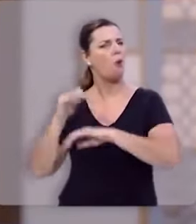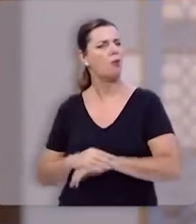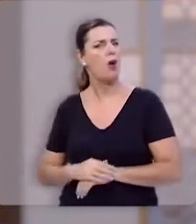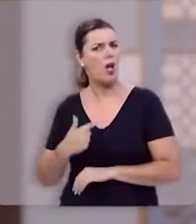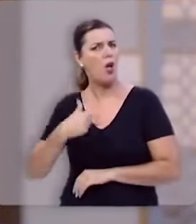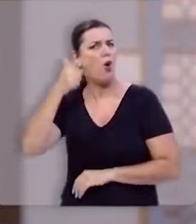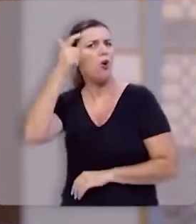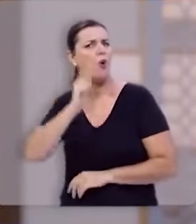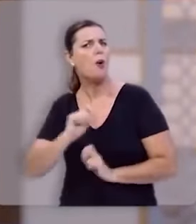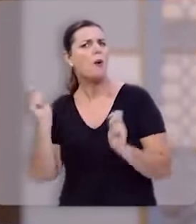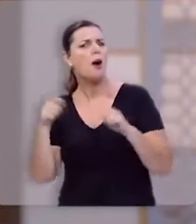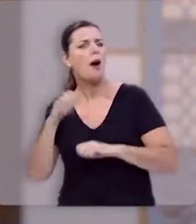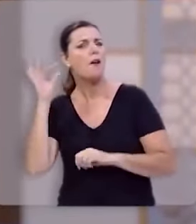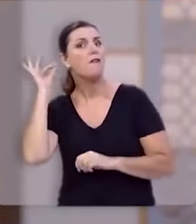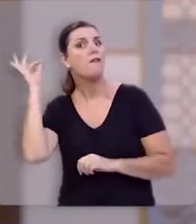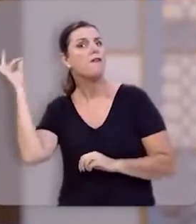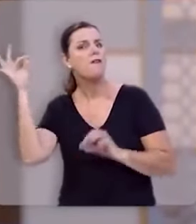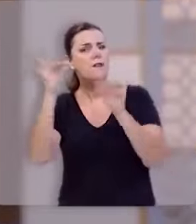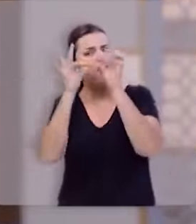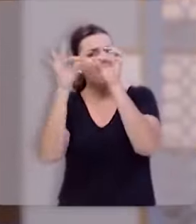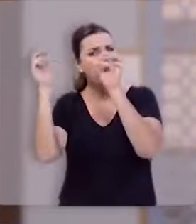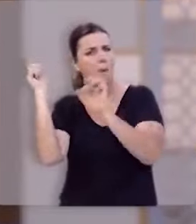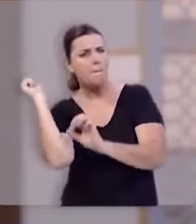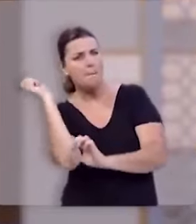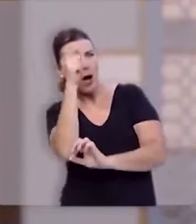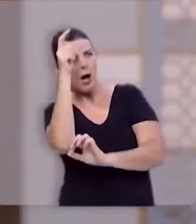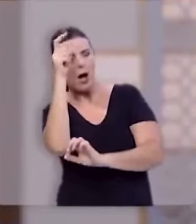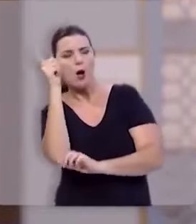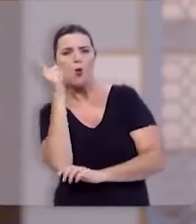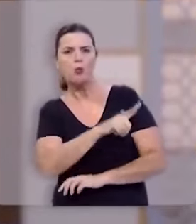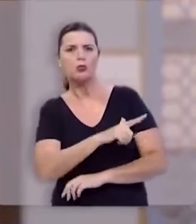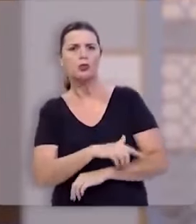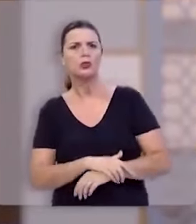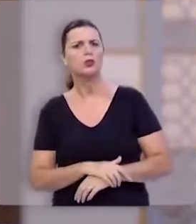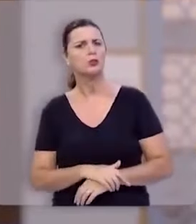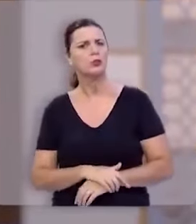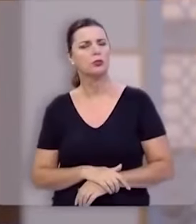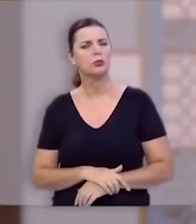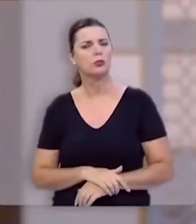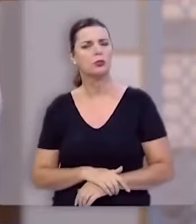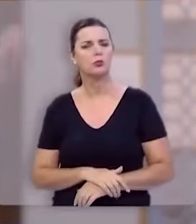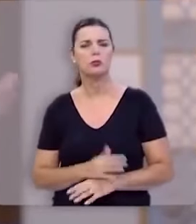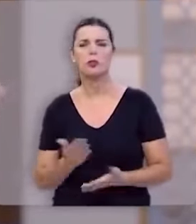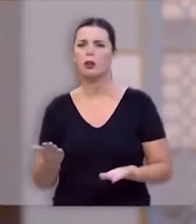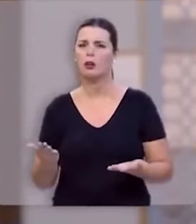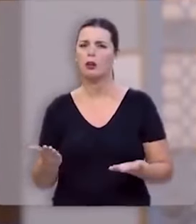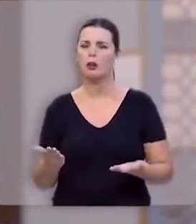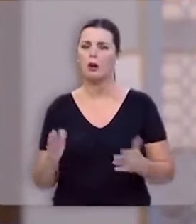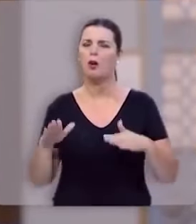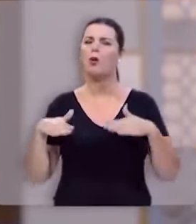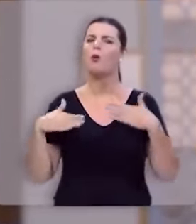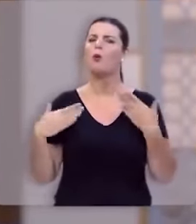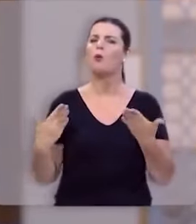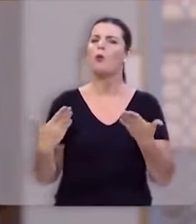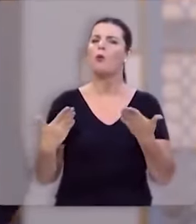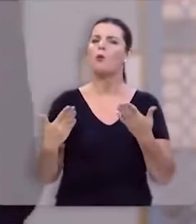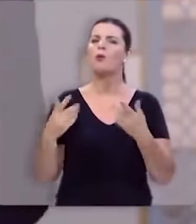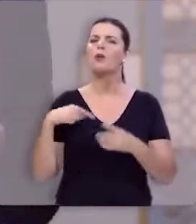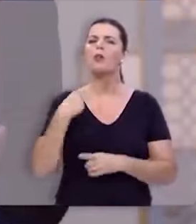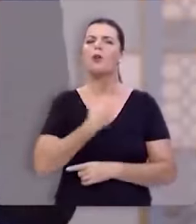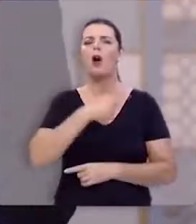eu sou capaz de acertar um fio de cabelo quanto mais a testa de um gigante qual a lição que nós aprendemos aqui?